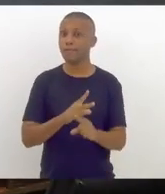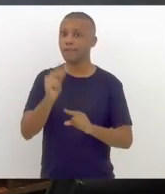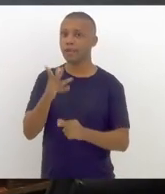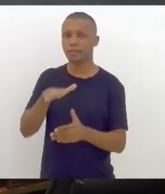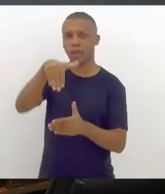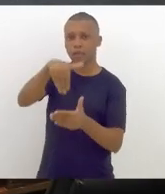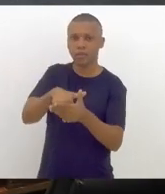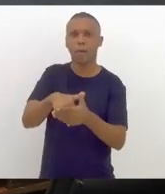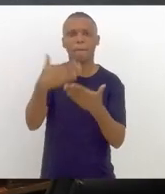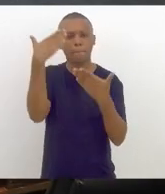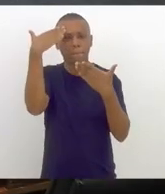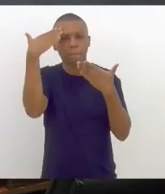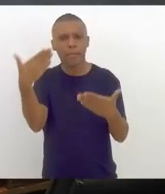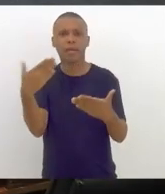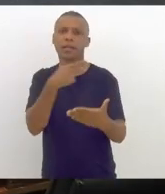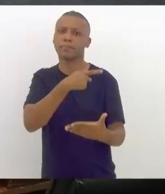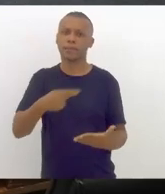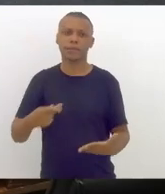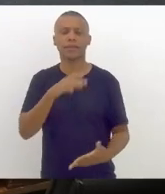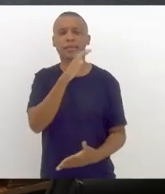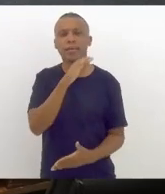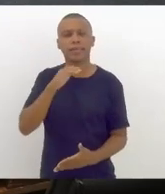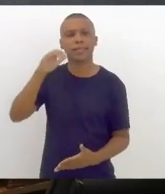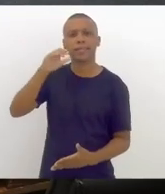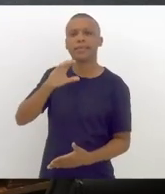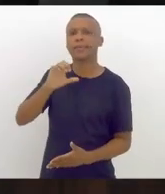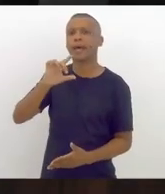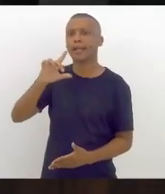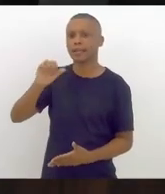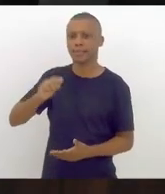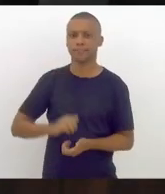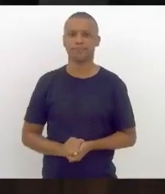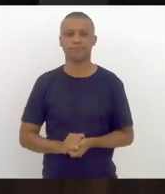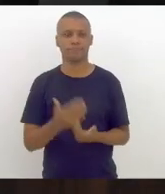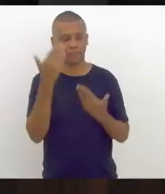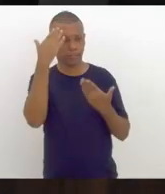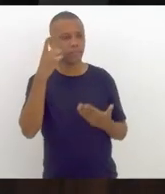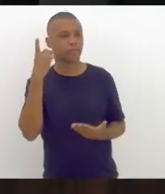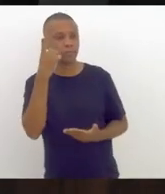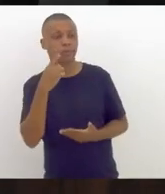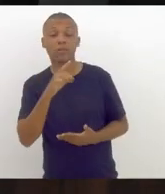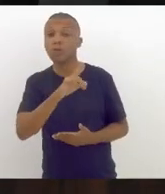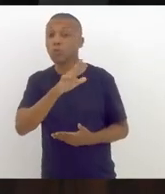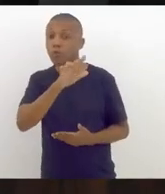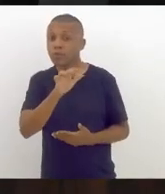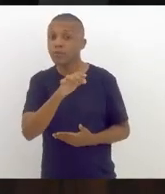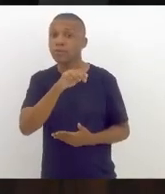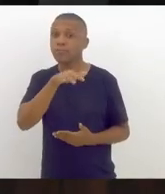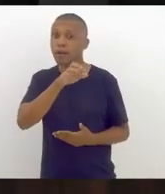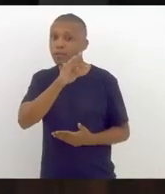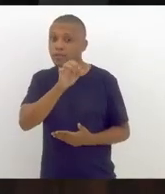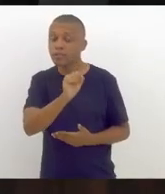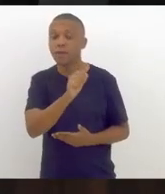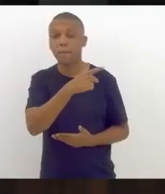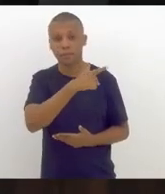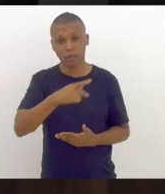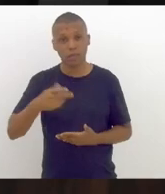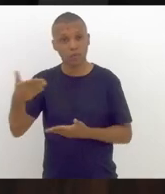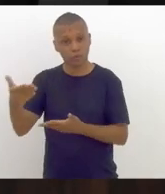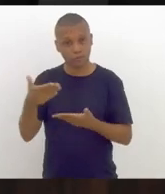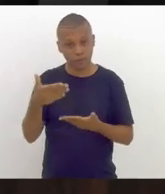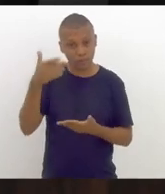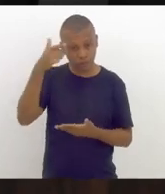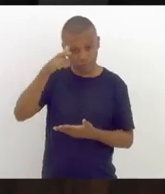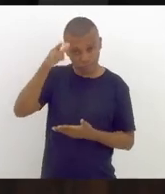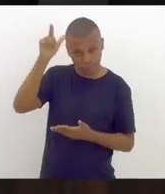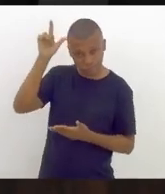Obrigado, presidente. Célia Jordão. Obrigada, deputado Luiz Martins. A presidência convida o nobre deputado Luiz Paulo